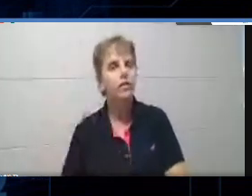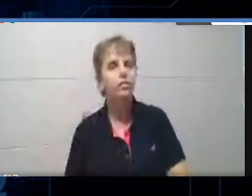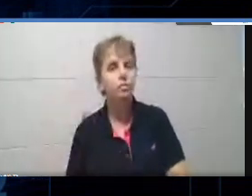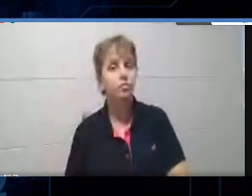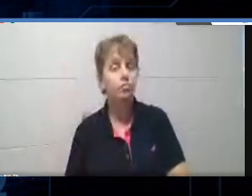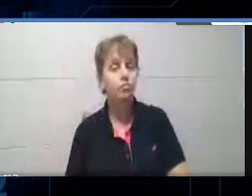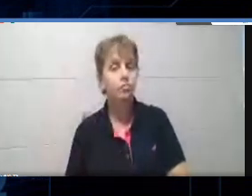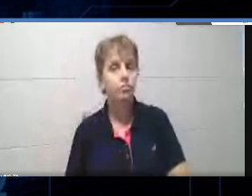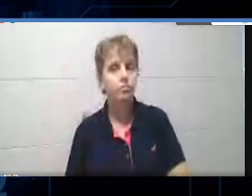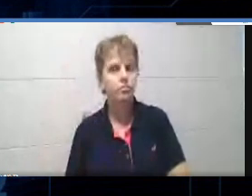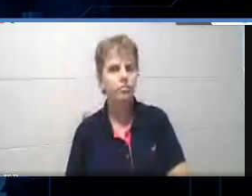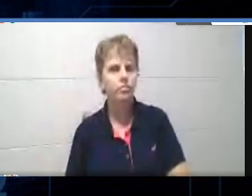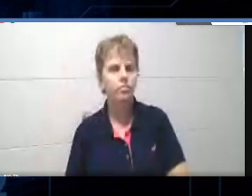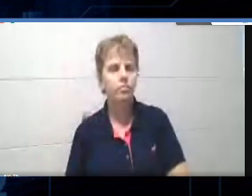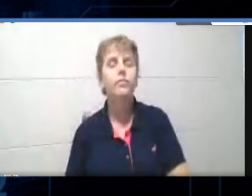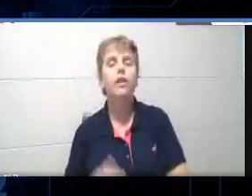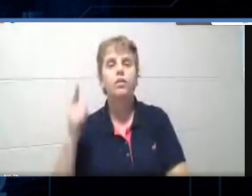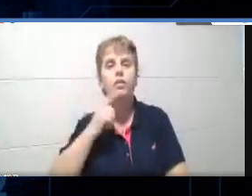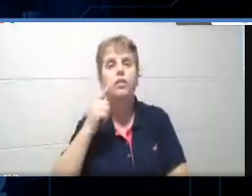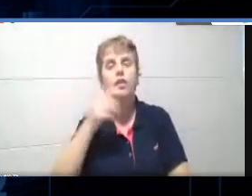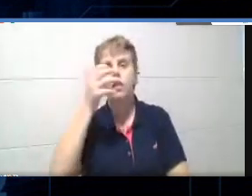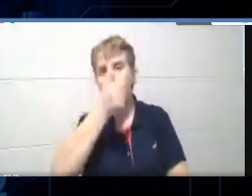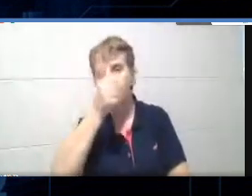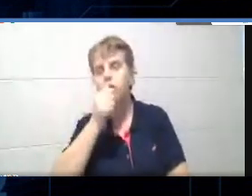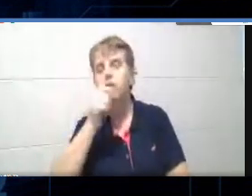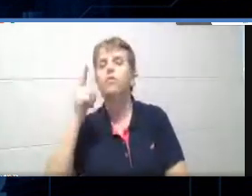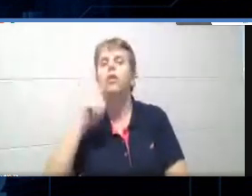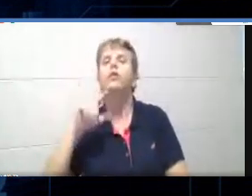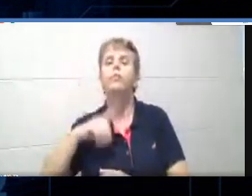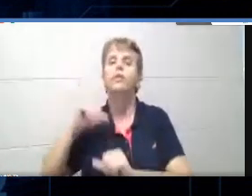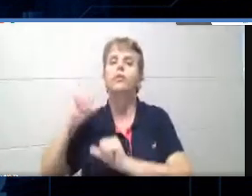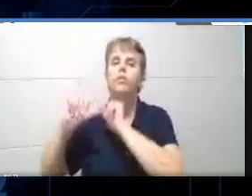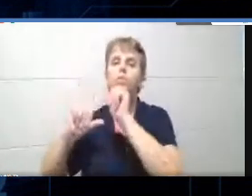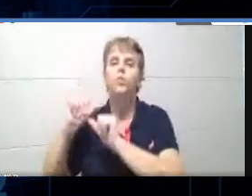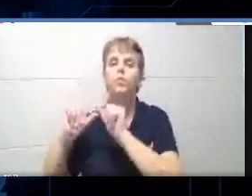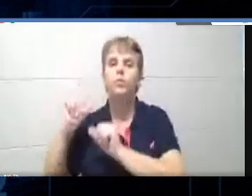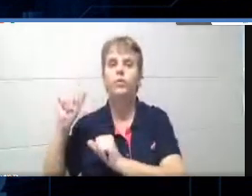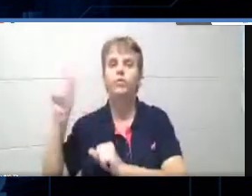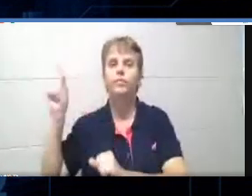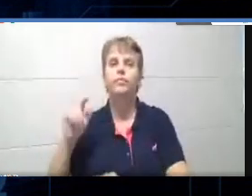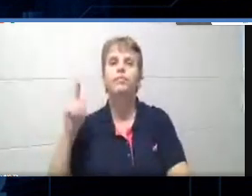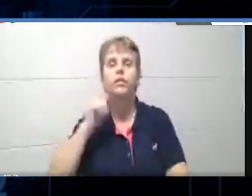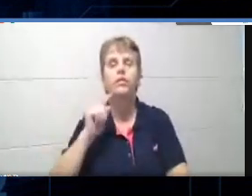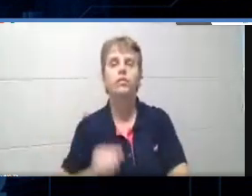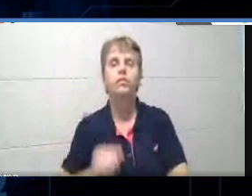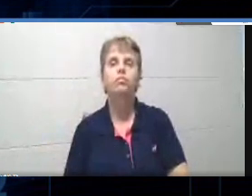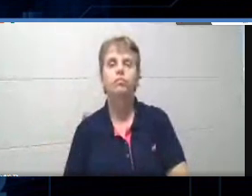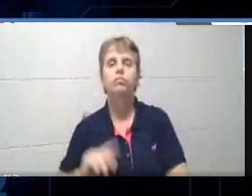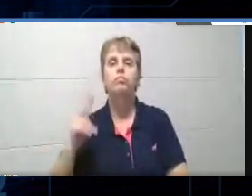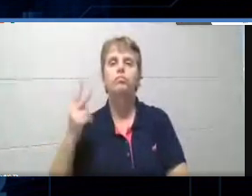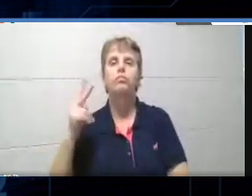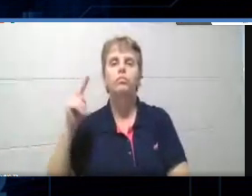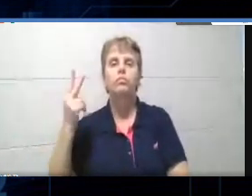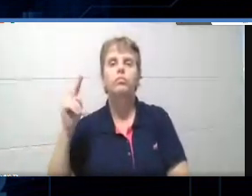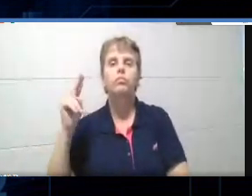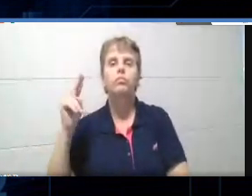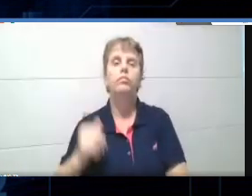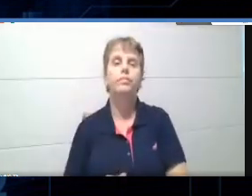clicando aqui em dono, ele salva, então, aí a minha alteração. E a questão 2 virou a questão 1. Eu posso reordenar as questões, tá?